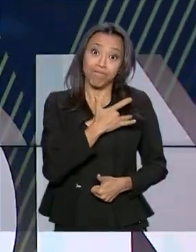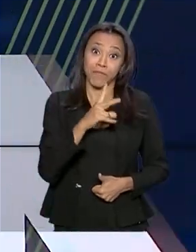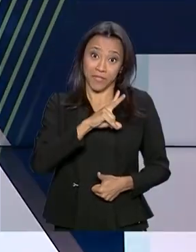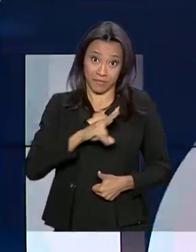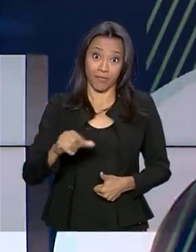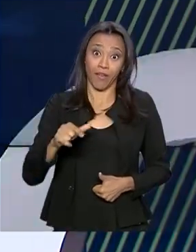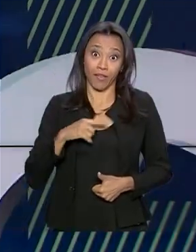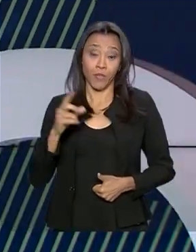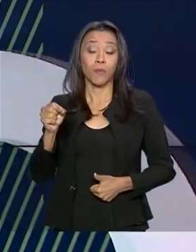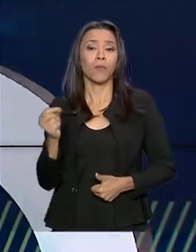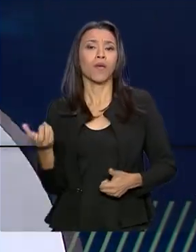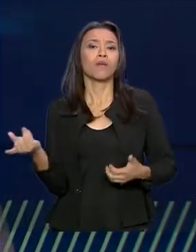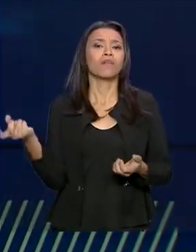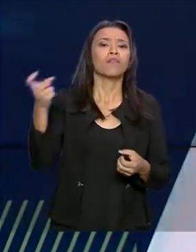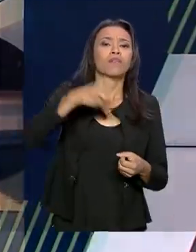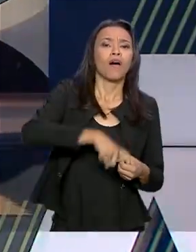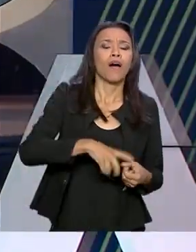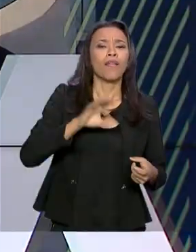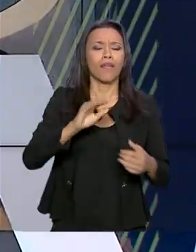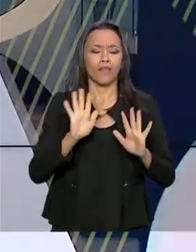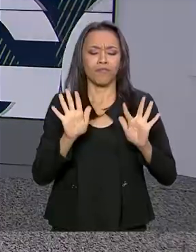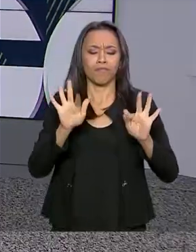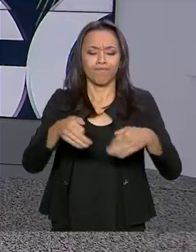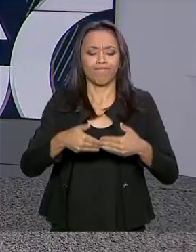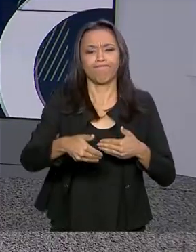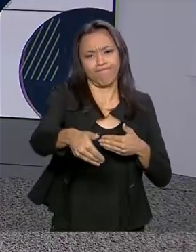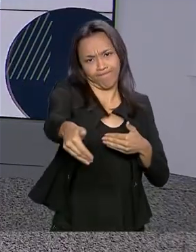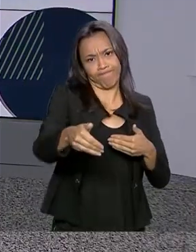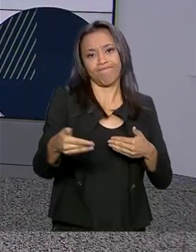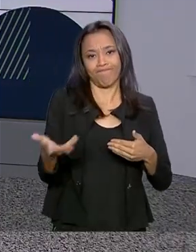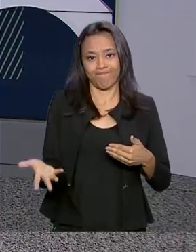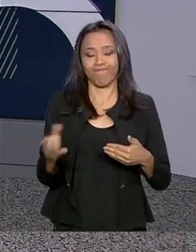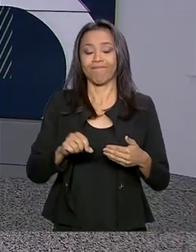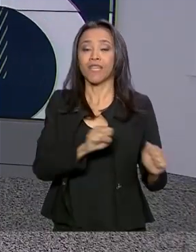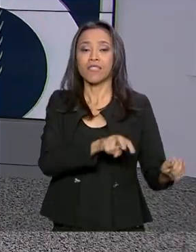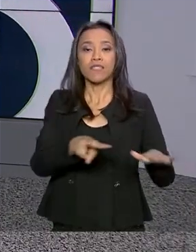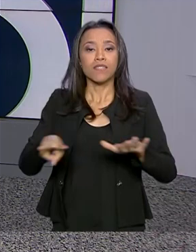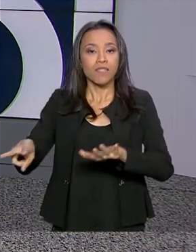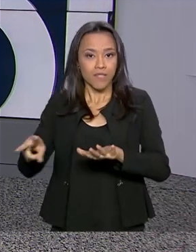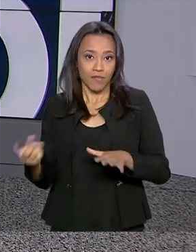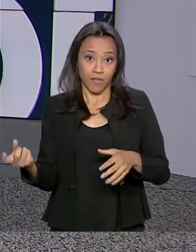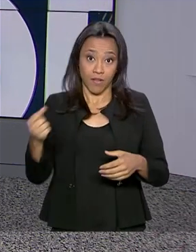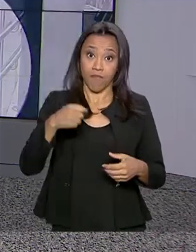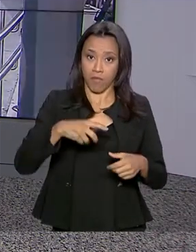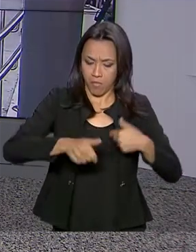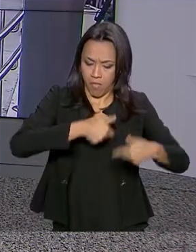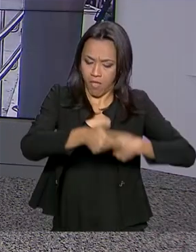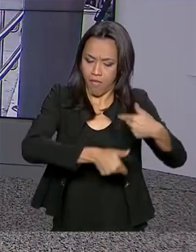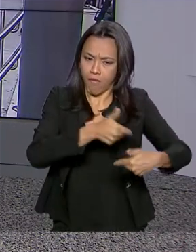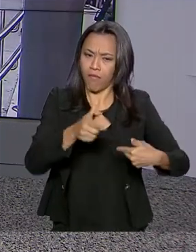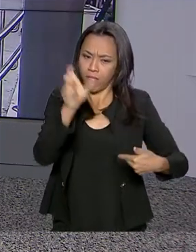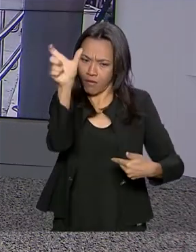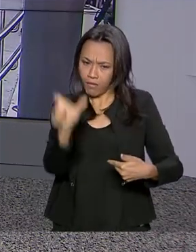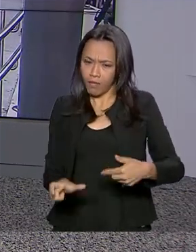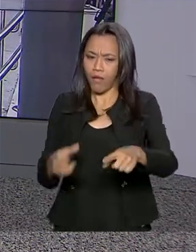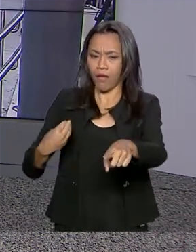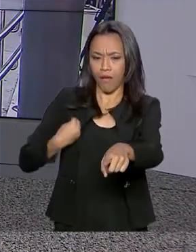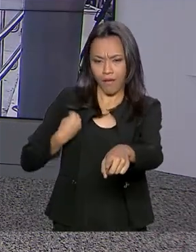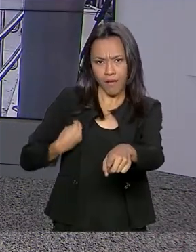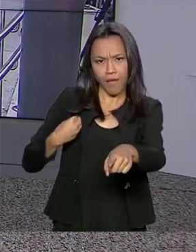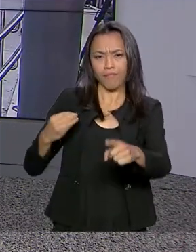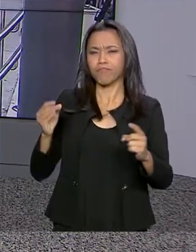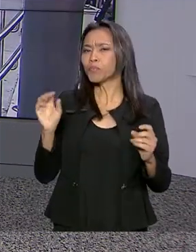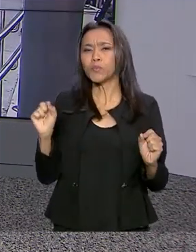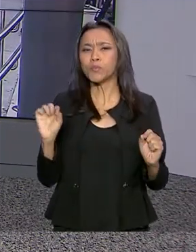reassumir o cargo até o final da semana. Vamos então a capital paulista, Ricardo Ferraz está no hospital acompanhando toda a